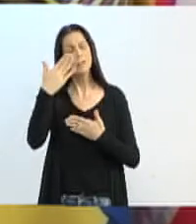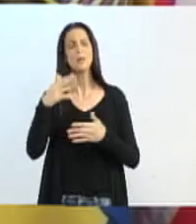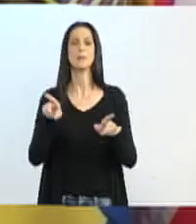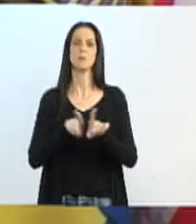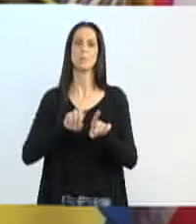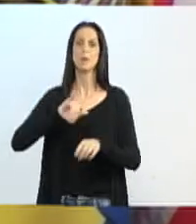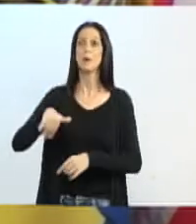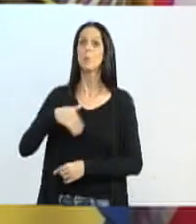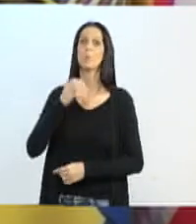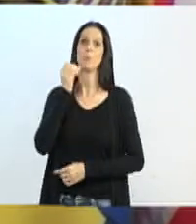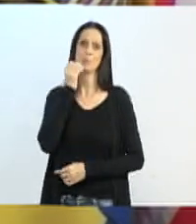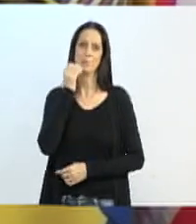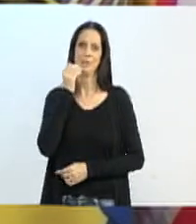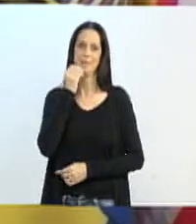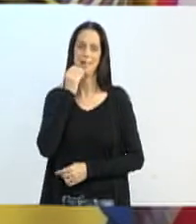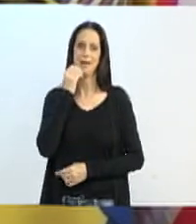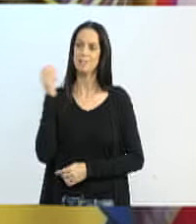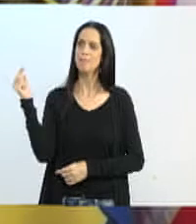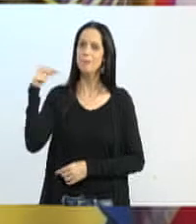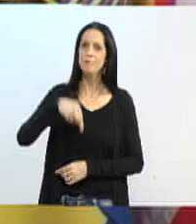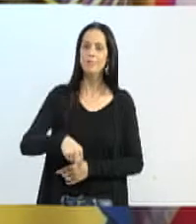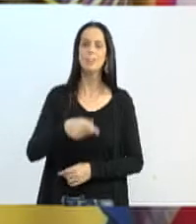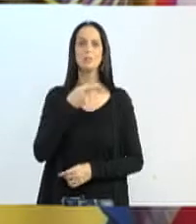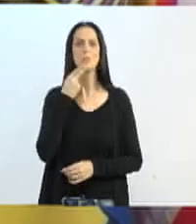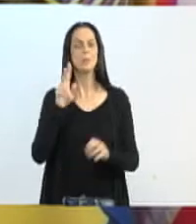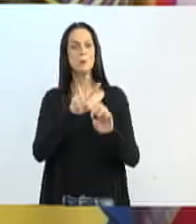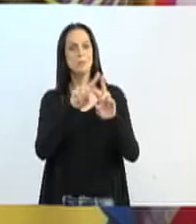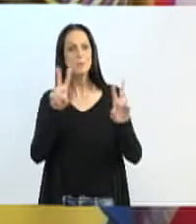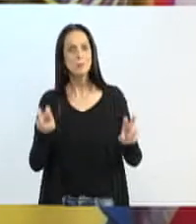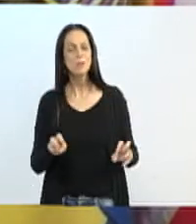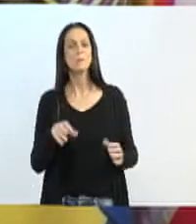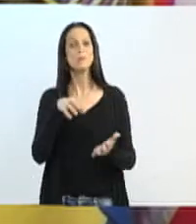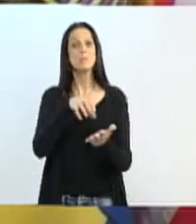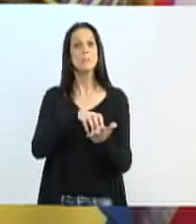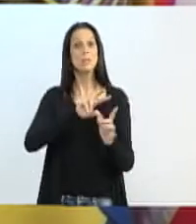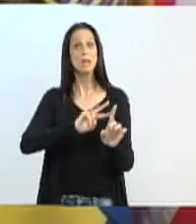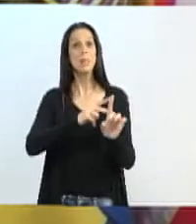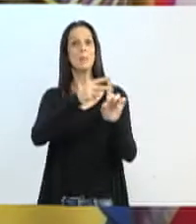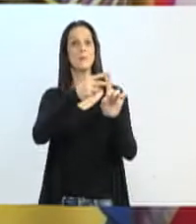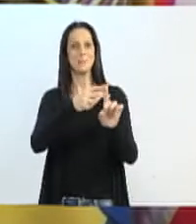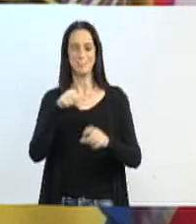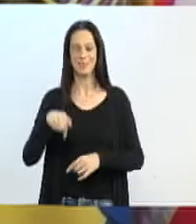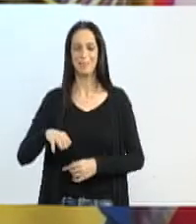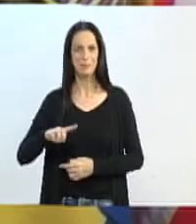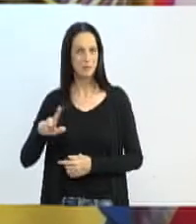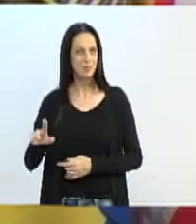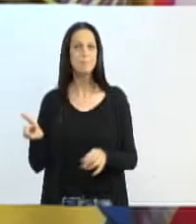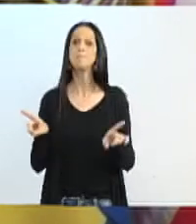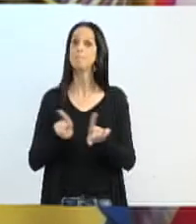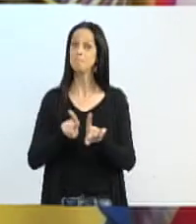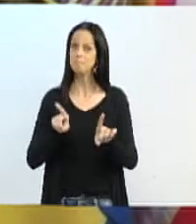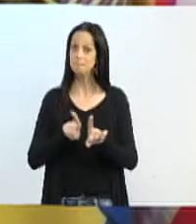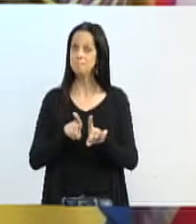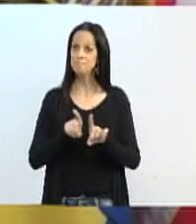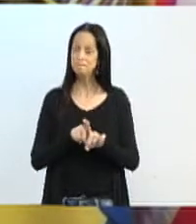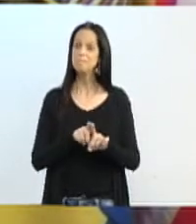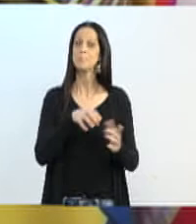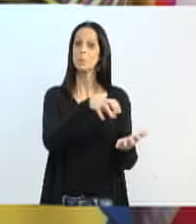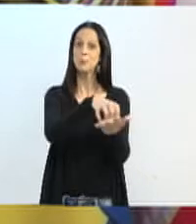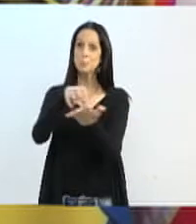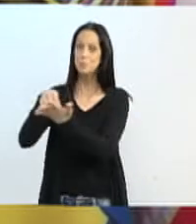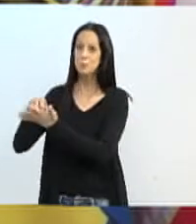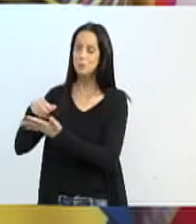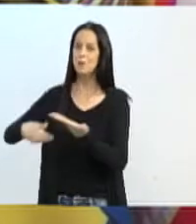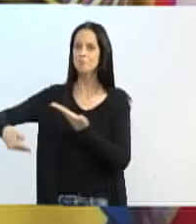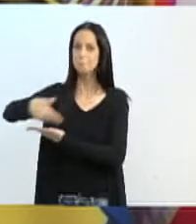oportunidade de virmos aqui falar um pouco sobre o nosso Centro de Inovação Blumenau e também sobre a rede catarinense dos Centros da